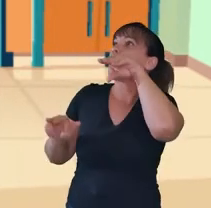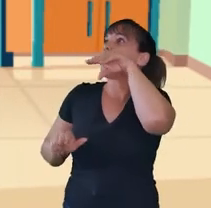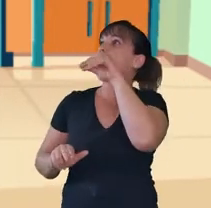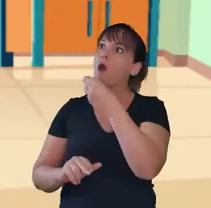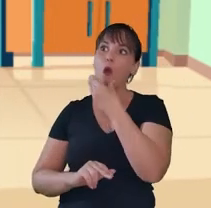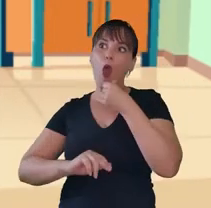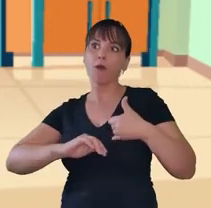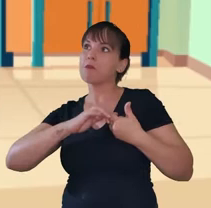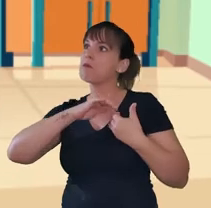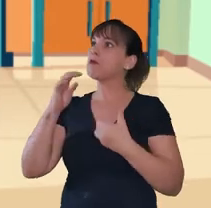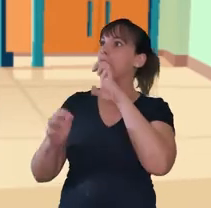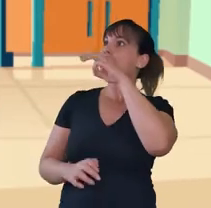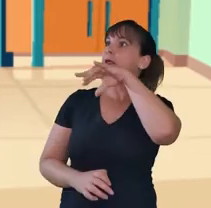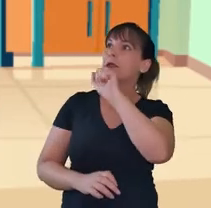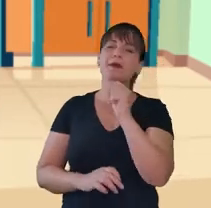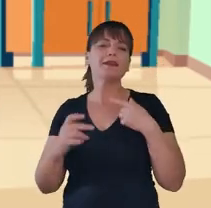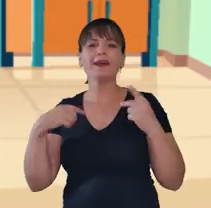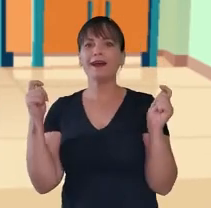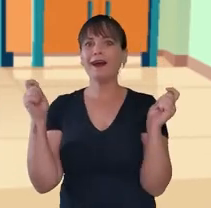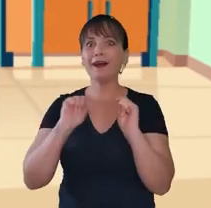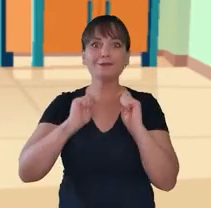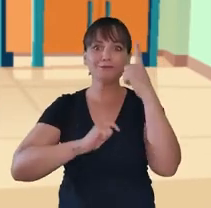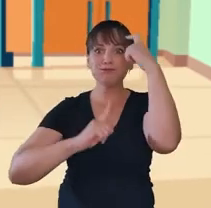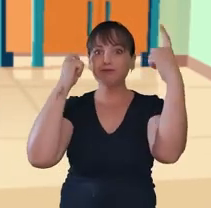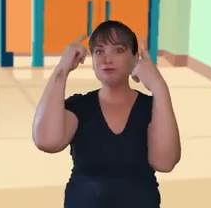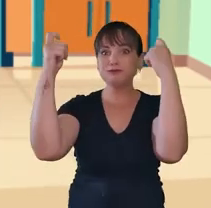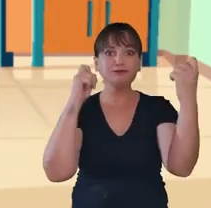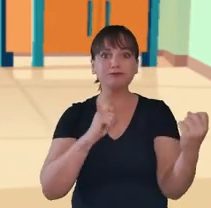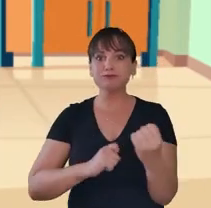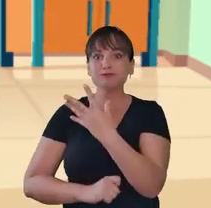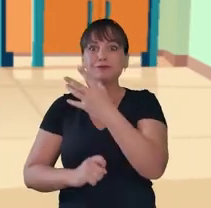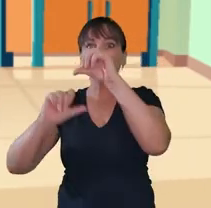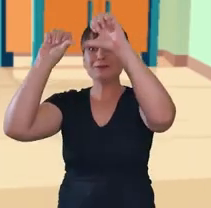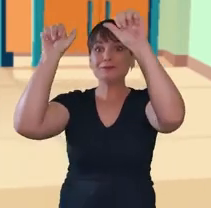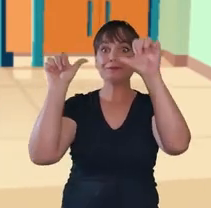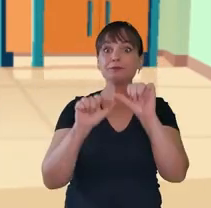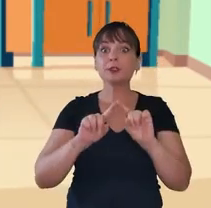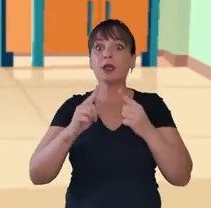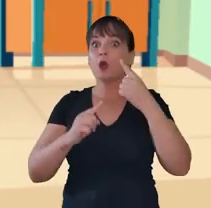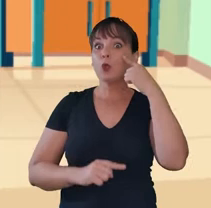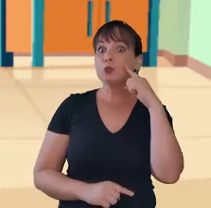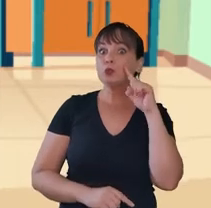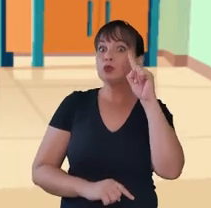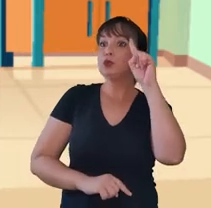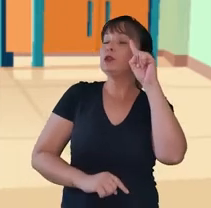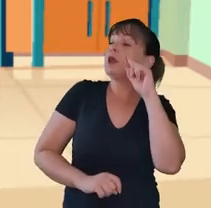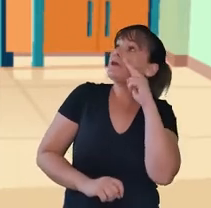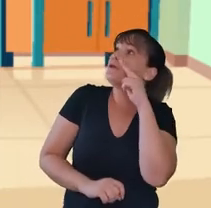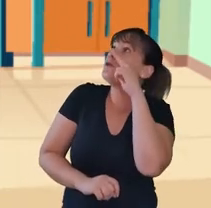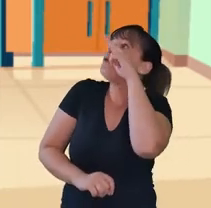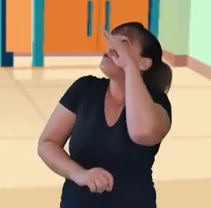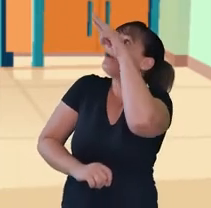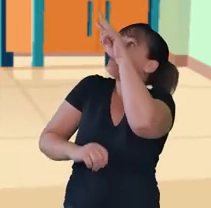Anta, do Homem Velho, da Ema. Ele adorava inventar novas formas. Mas, certa noite, ele viu